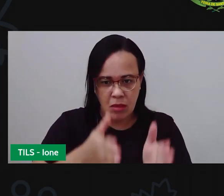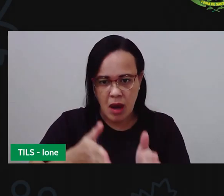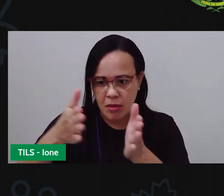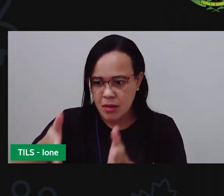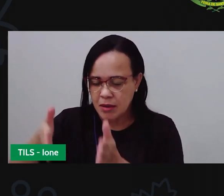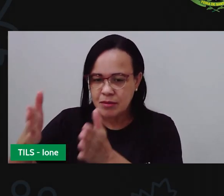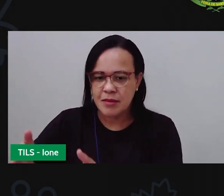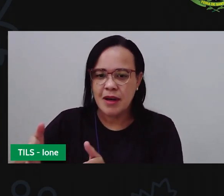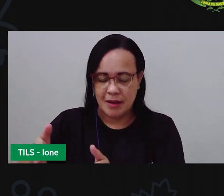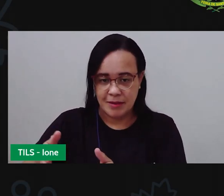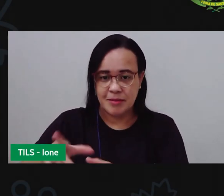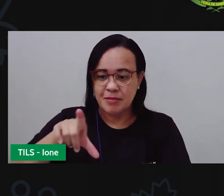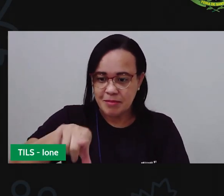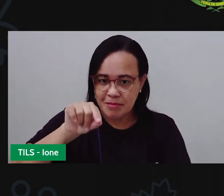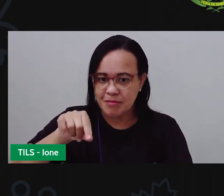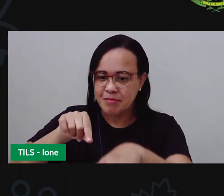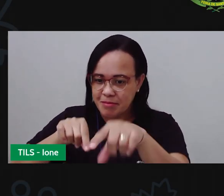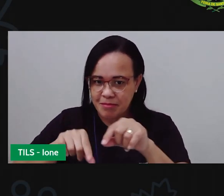orgânico.